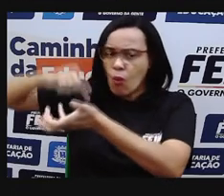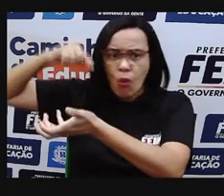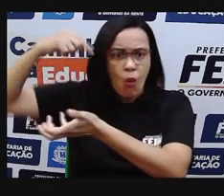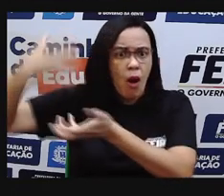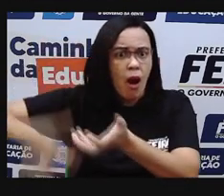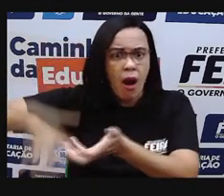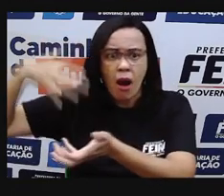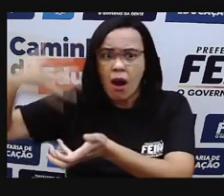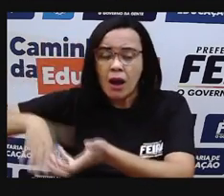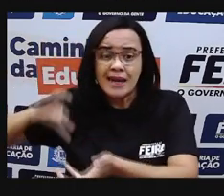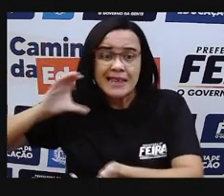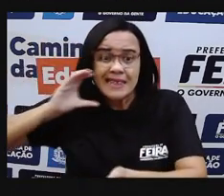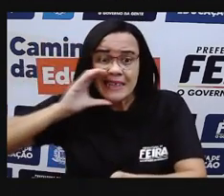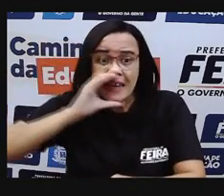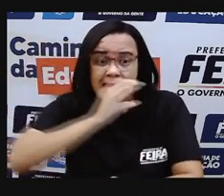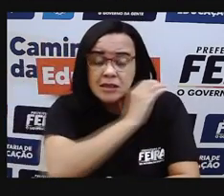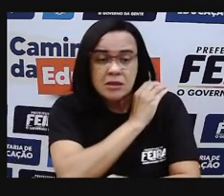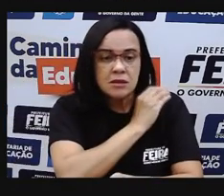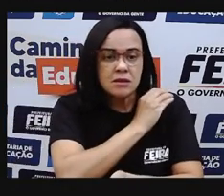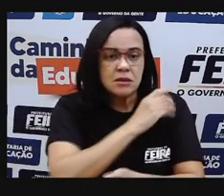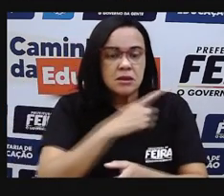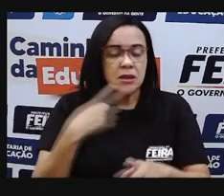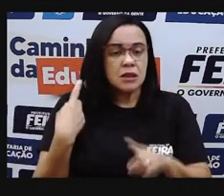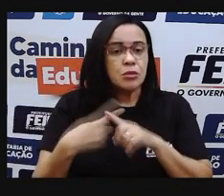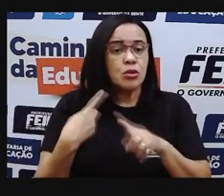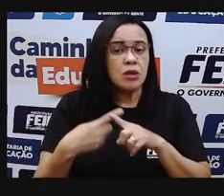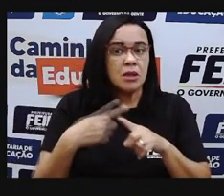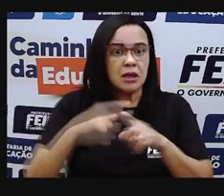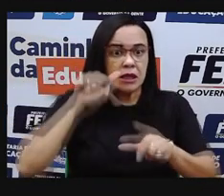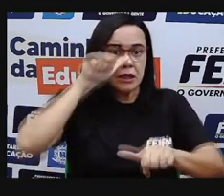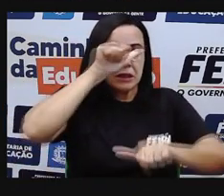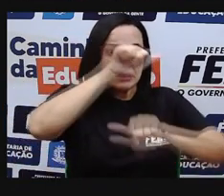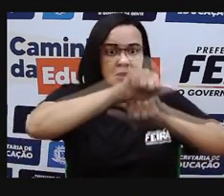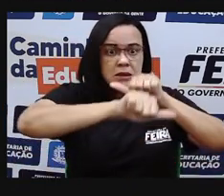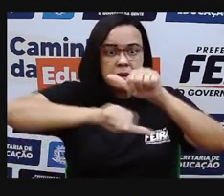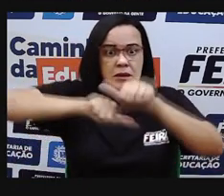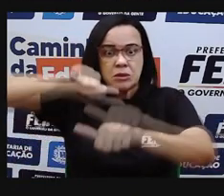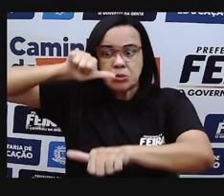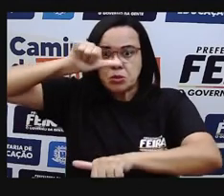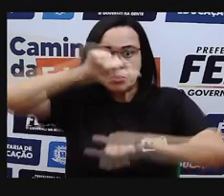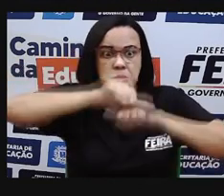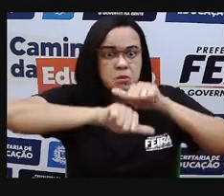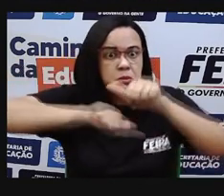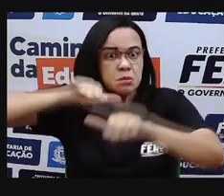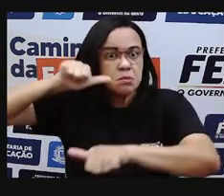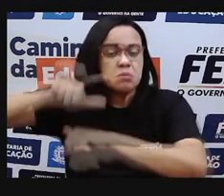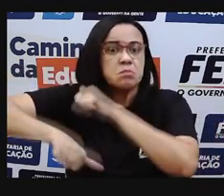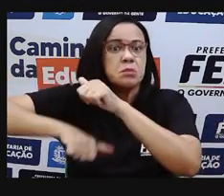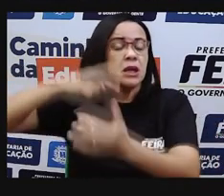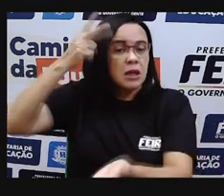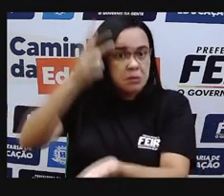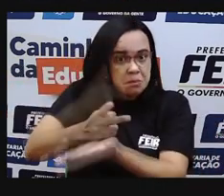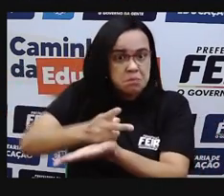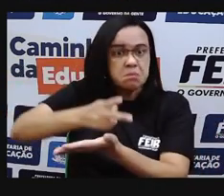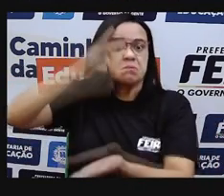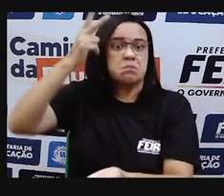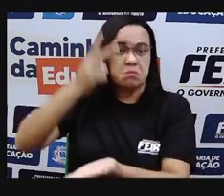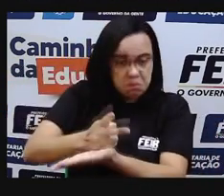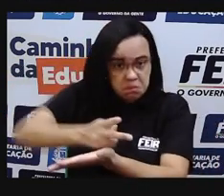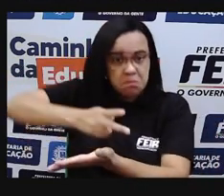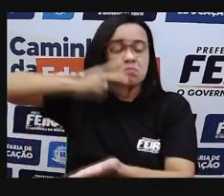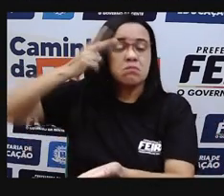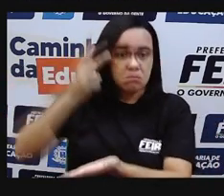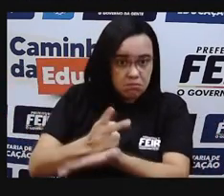mais aquela manutenção daquela temperatura amena. Por quê? Porque constantemente nós estamos liberando